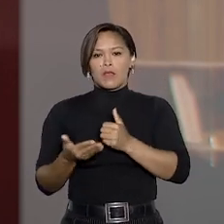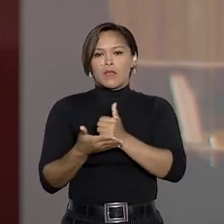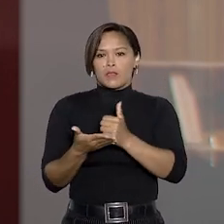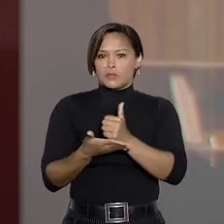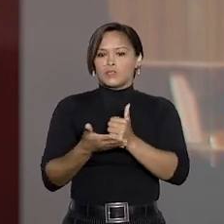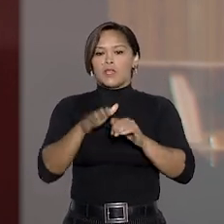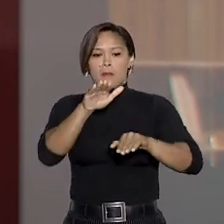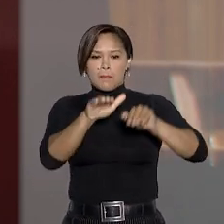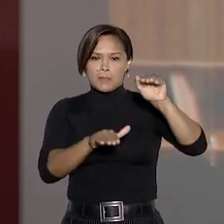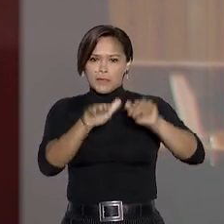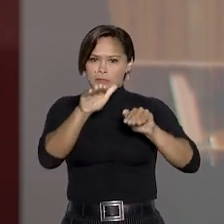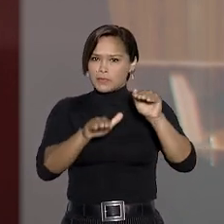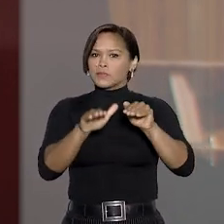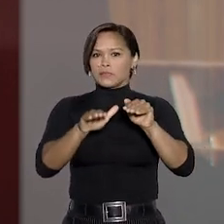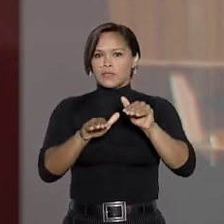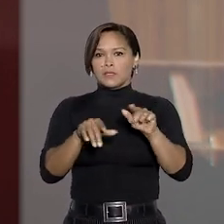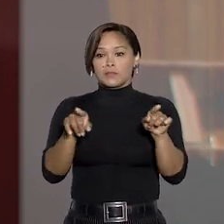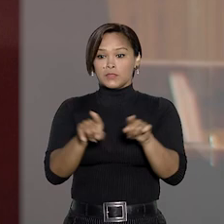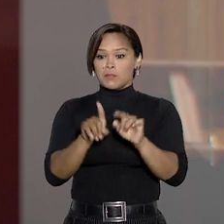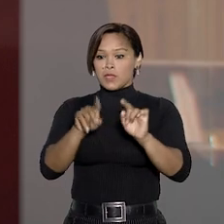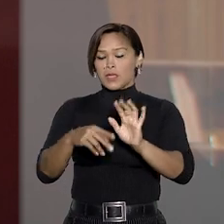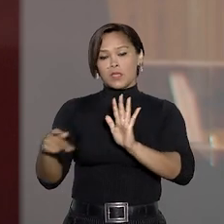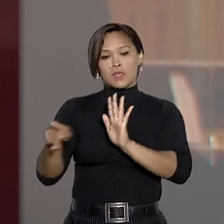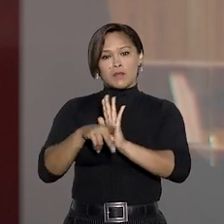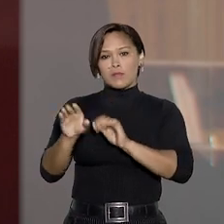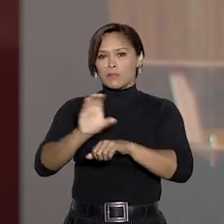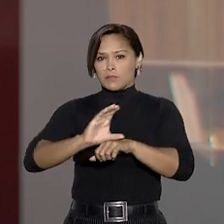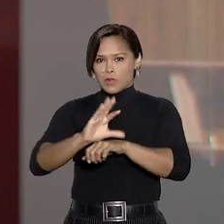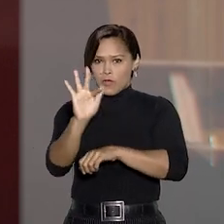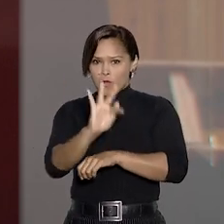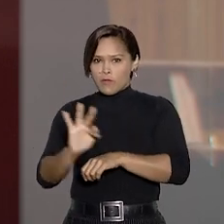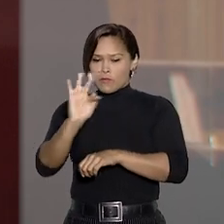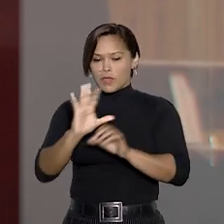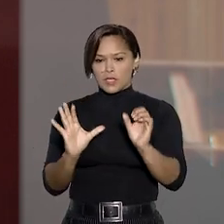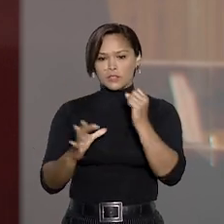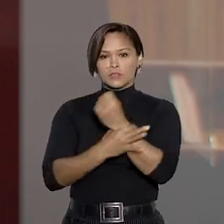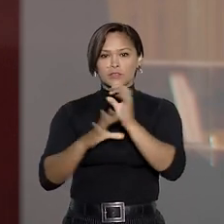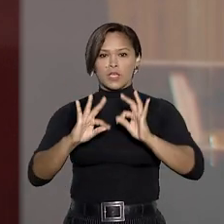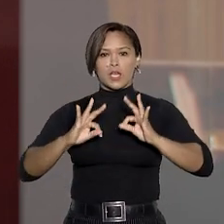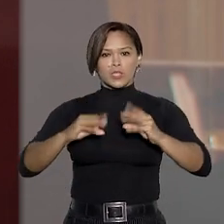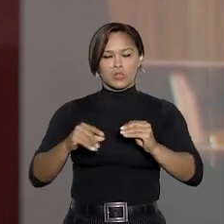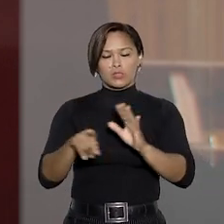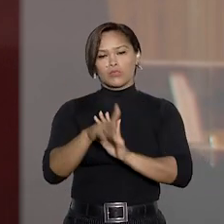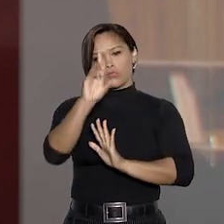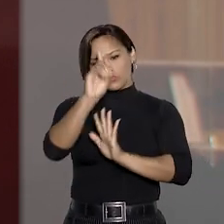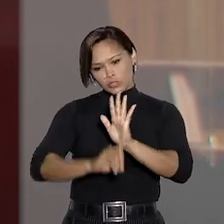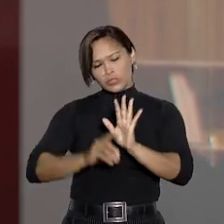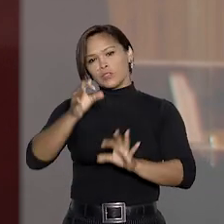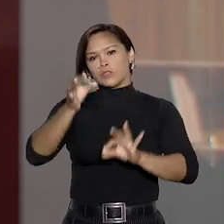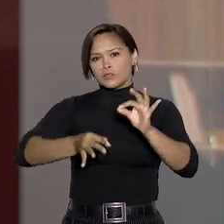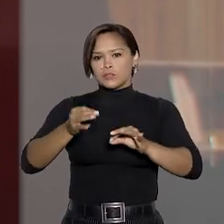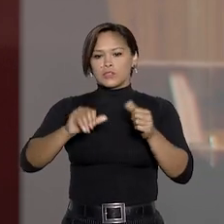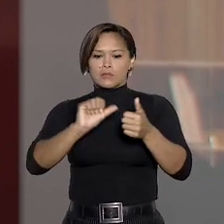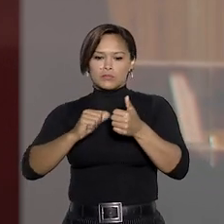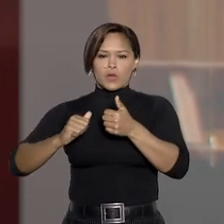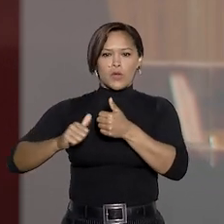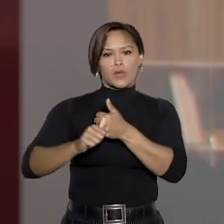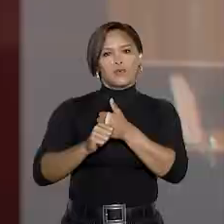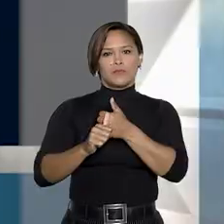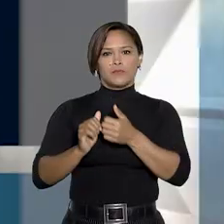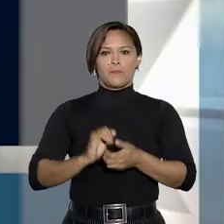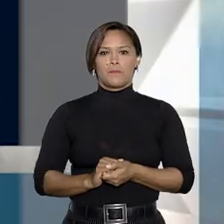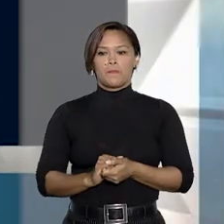razoabilidade e da proporcionalidade e que a própria Constituição Federal assegura a todos o direito de julgamento em prazo